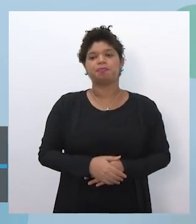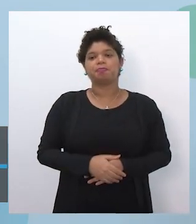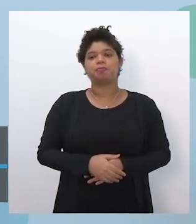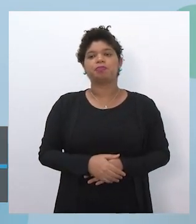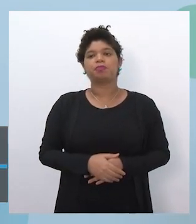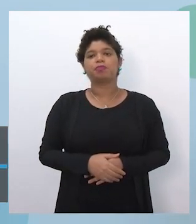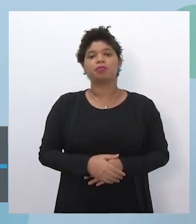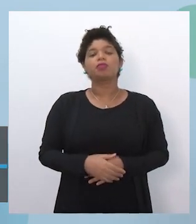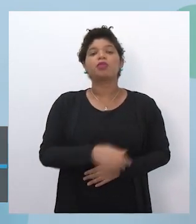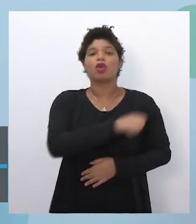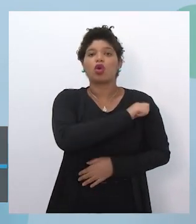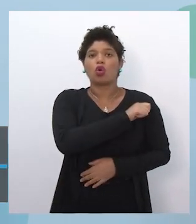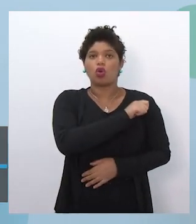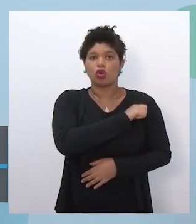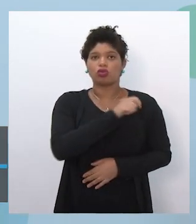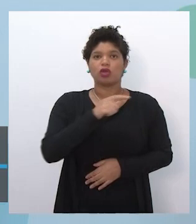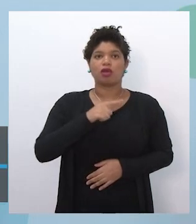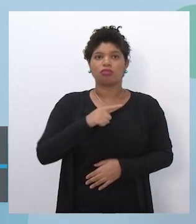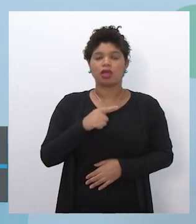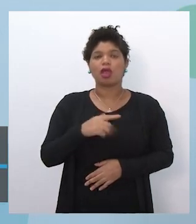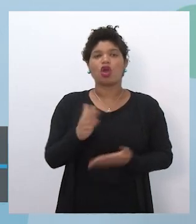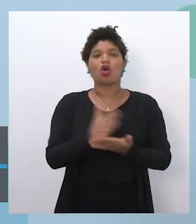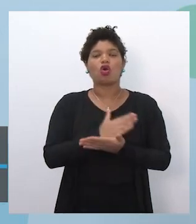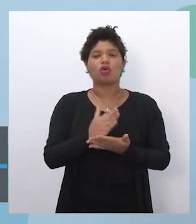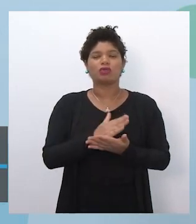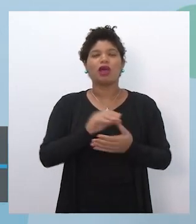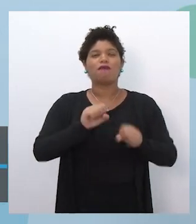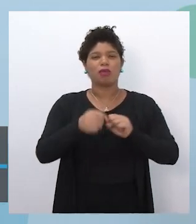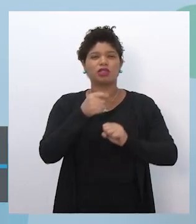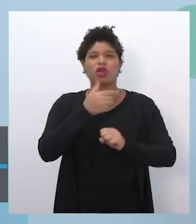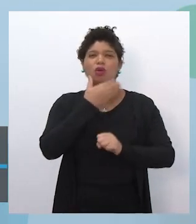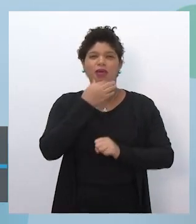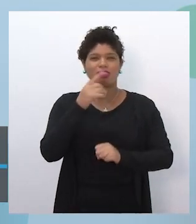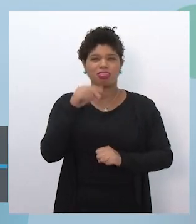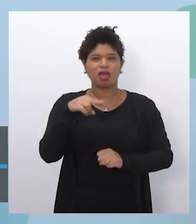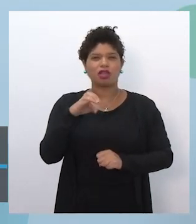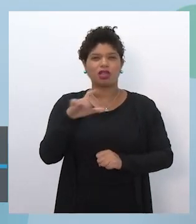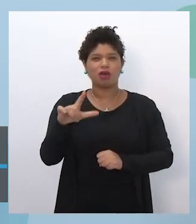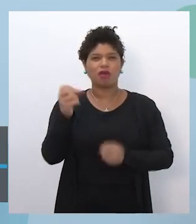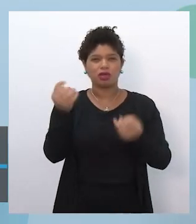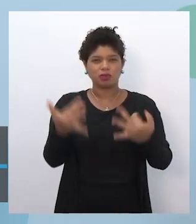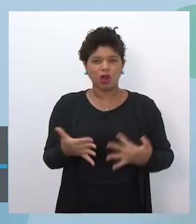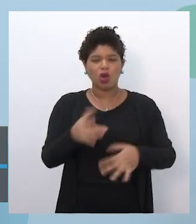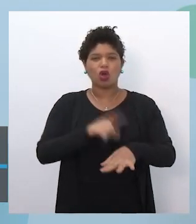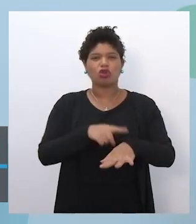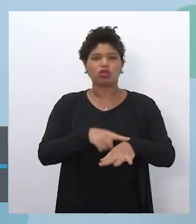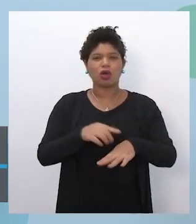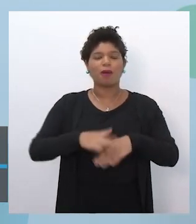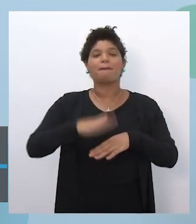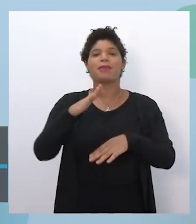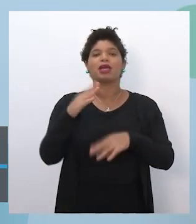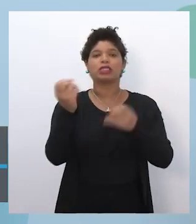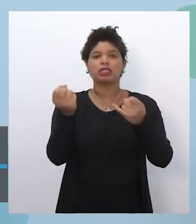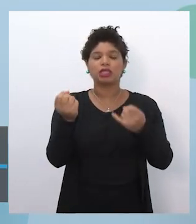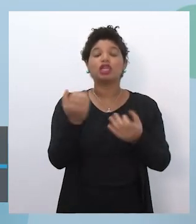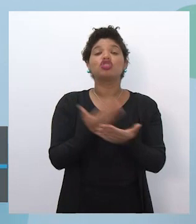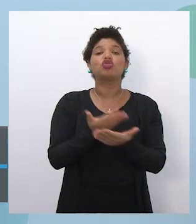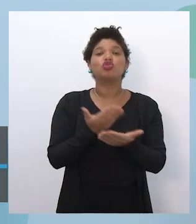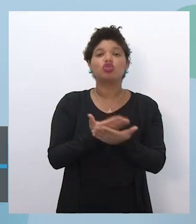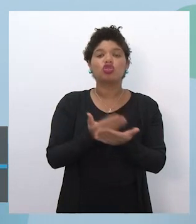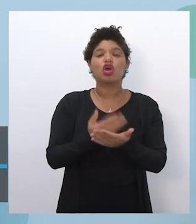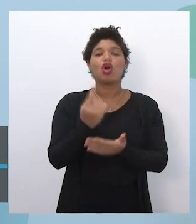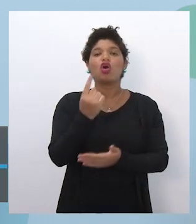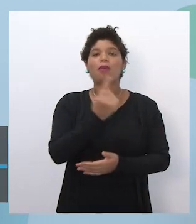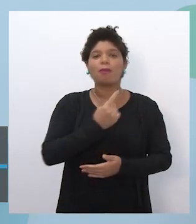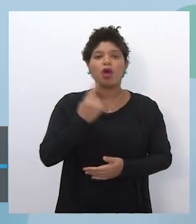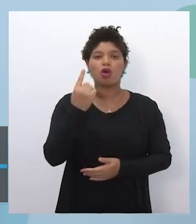o aluno vai ter que percorrer as trilhas formativas que o Daniel estava explicando, passar esse tempo extra estudando uma hora e